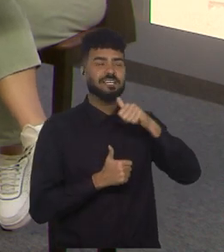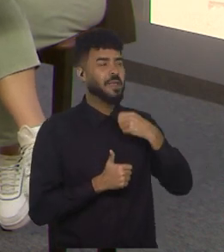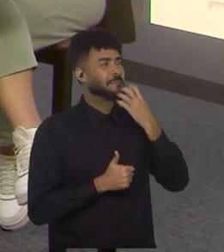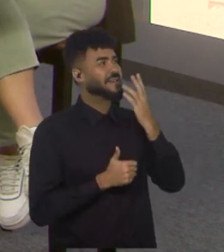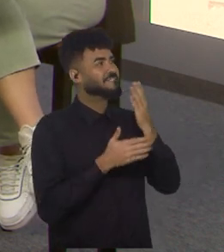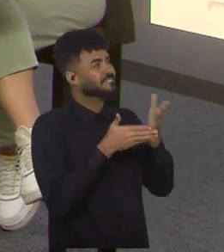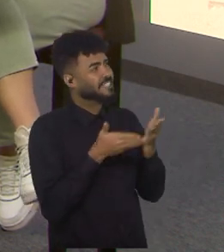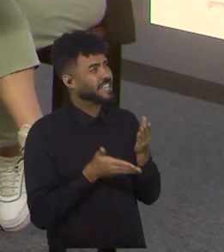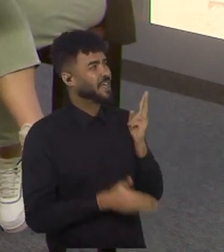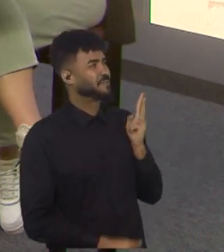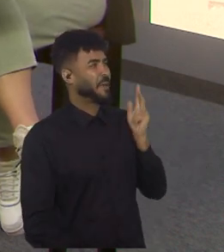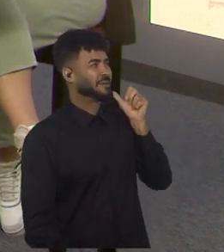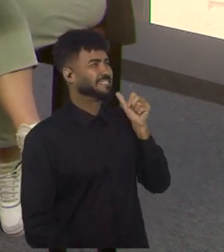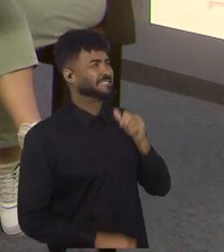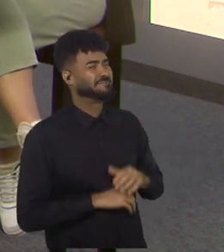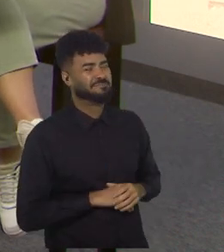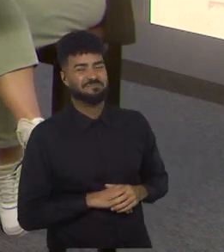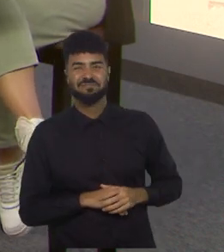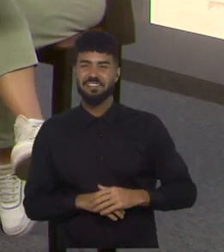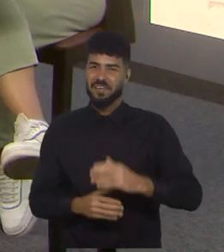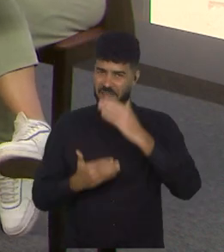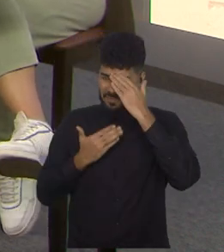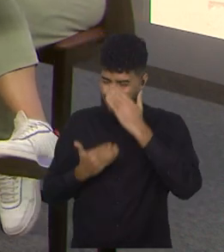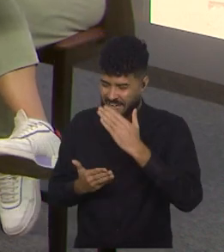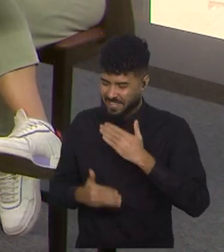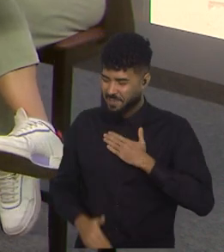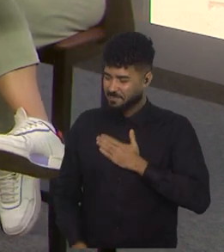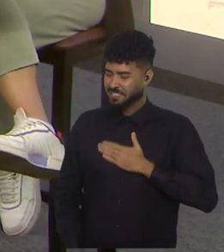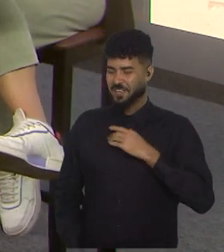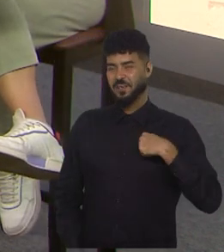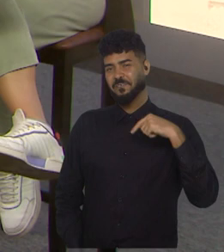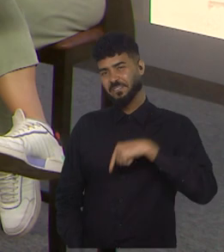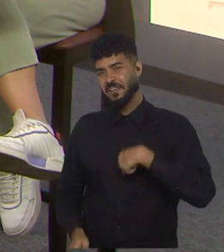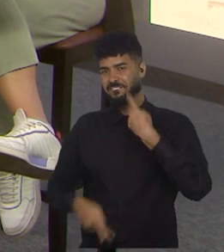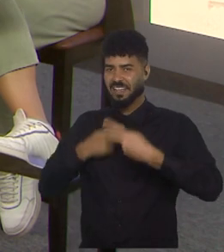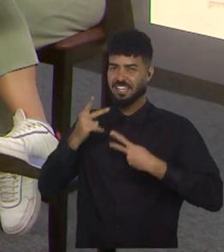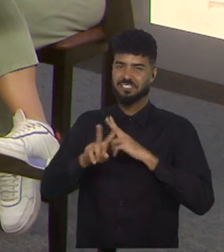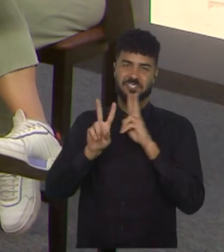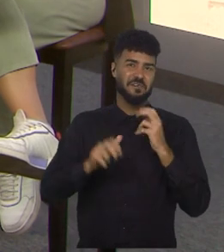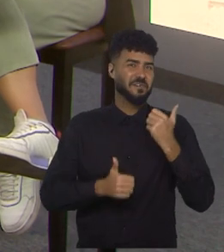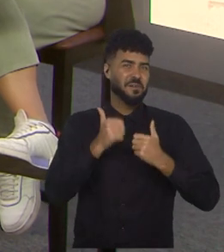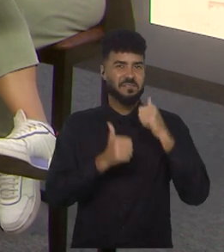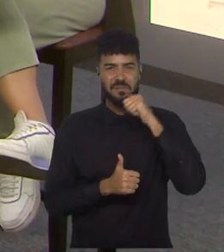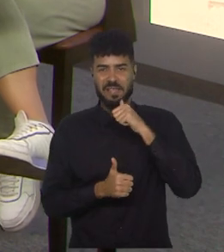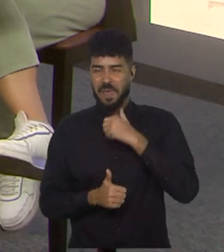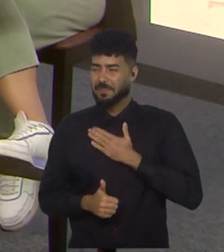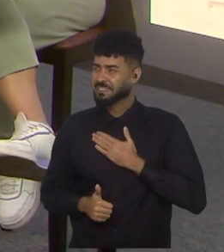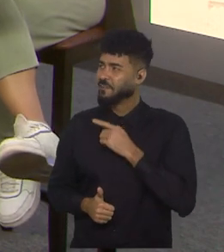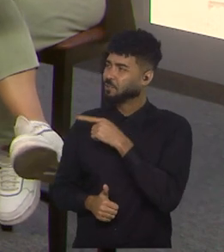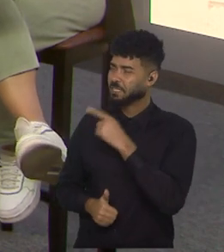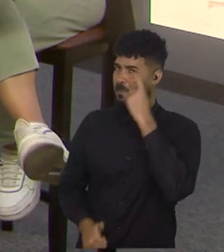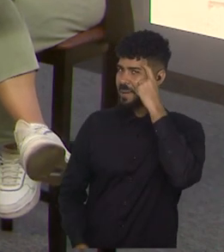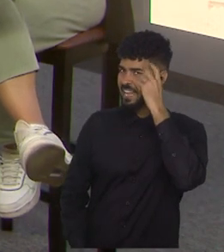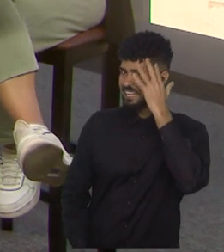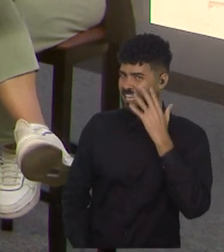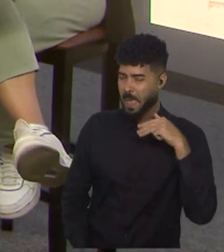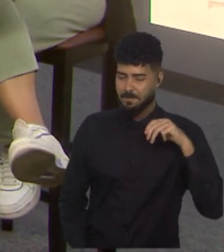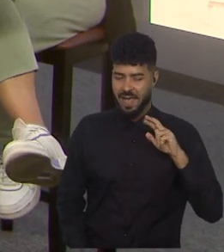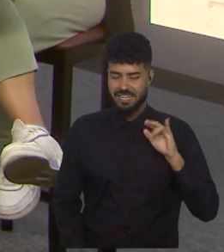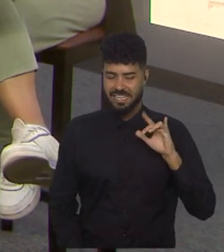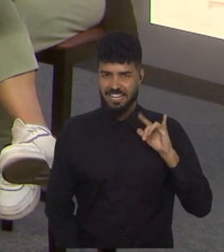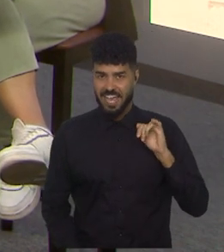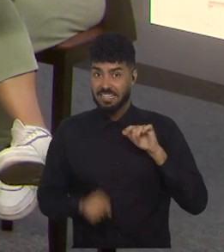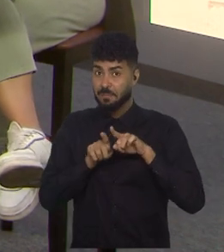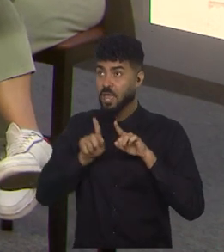meninas! Muito obrigada, é prazer estar aqui para a gente falar de futebol feminino. Prazer estar aqui com você, Marília, e Thais também, que